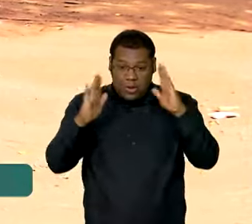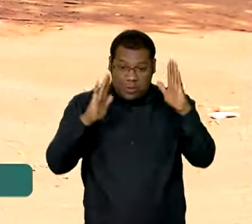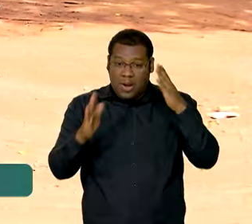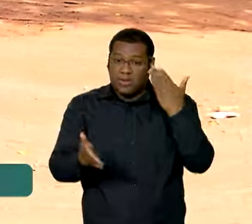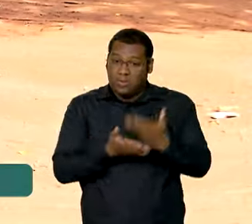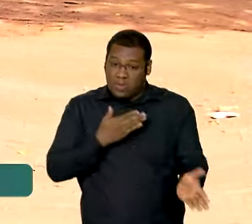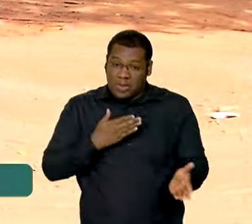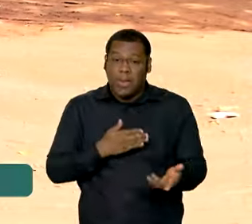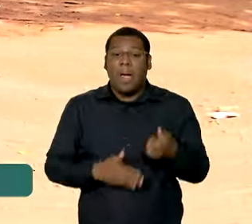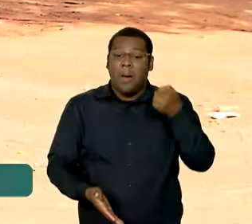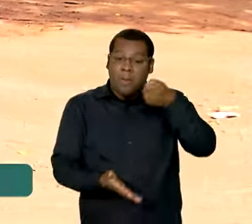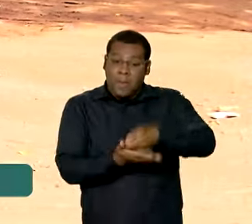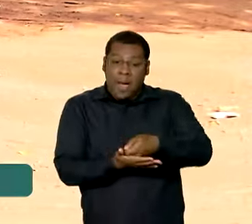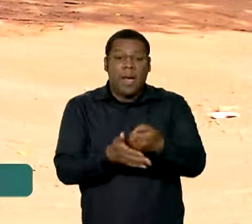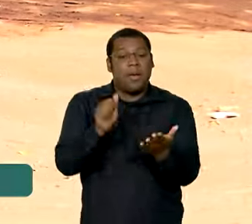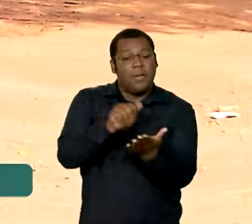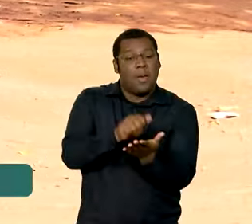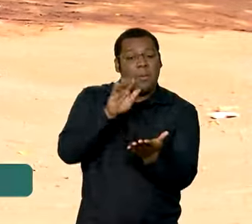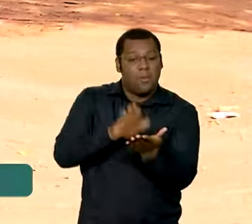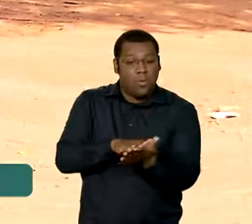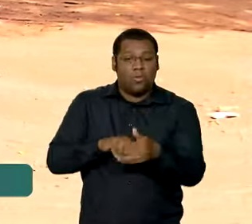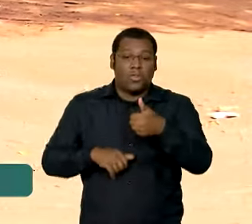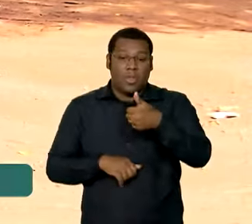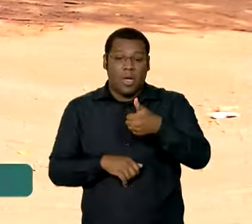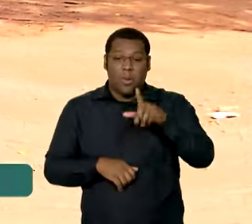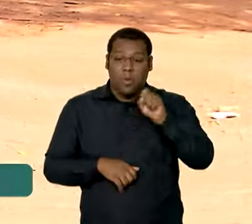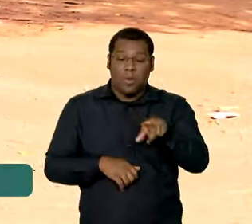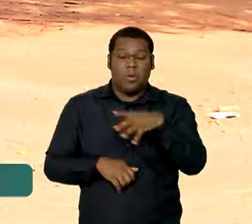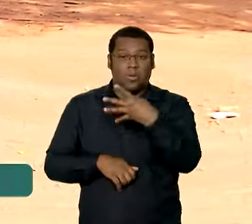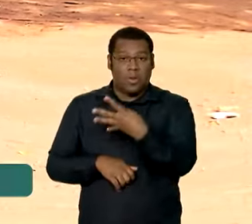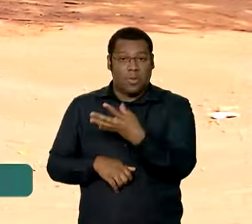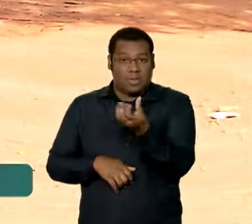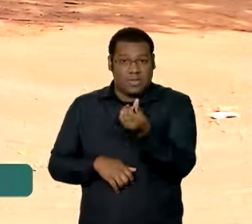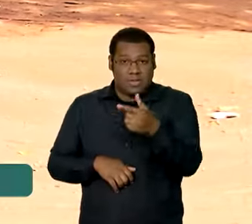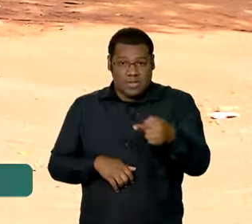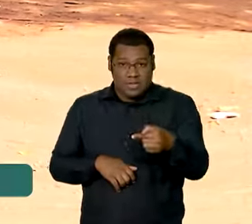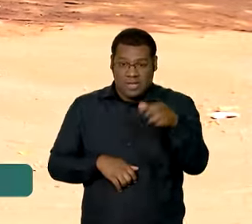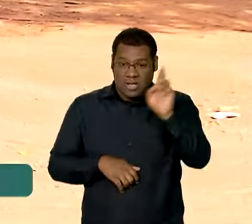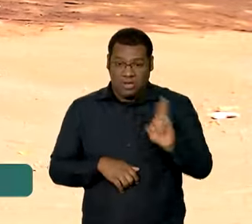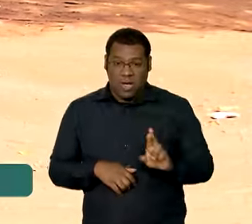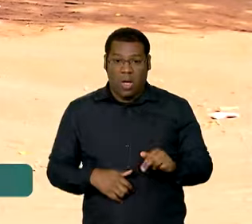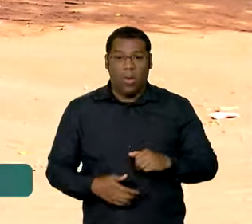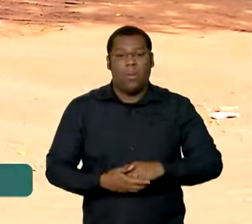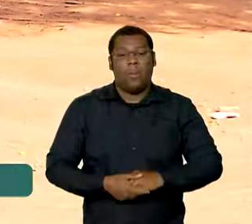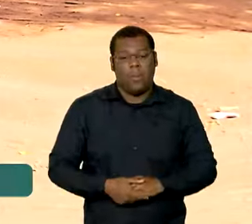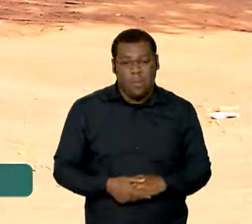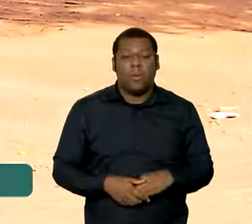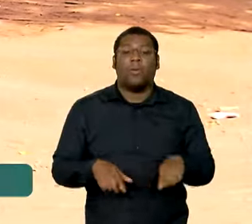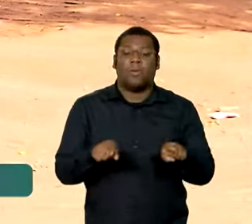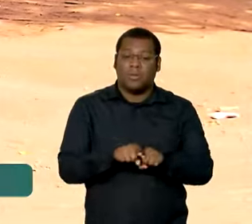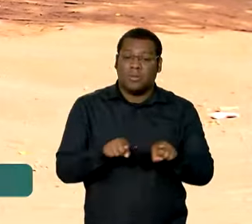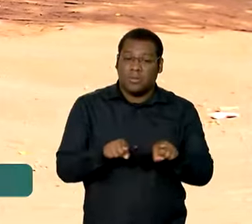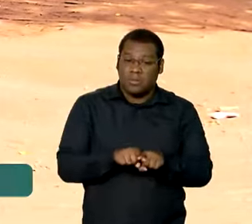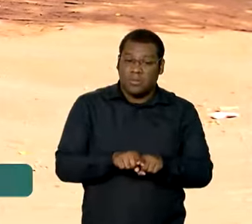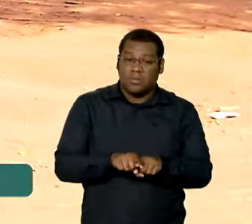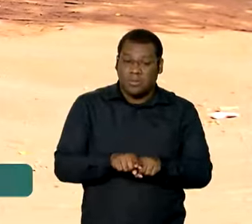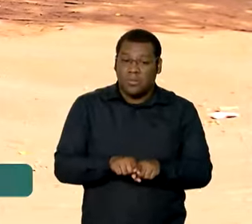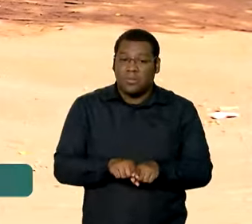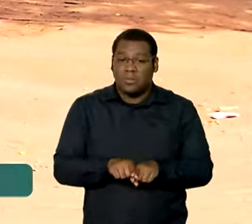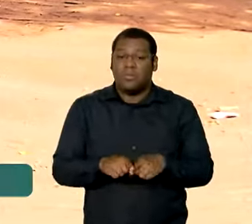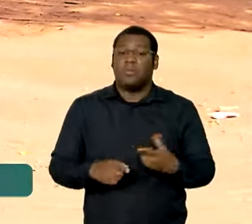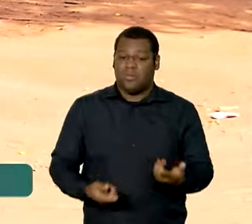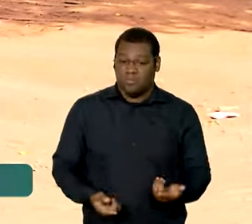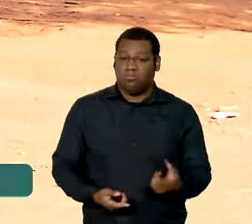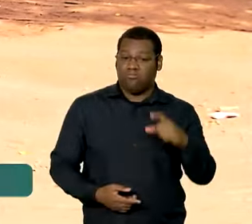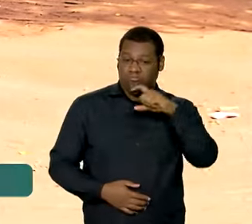uma multa de R$.467,35 e ainda sete pontos